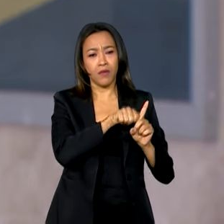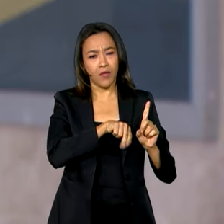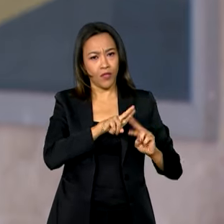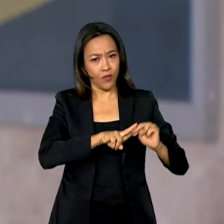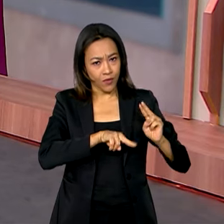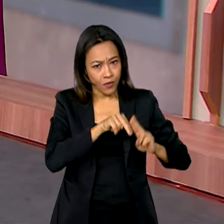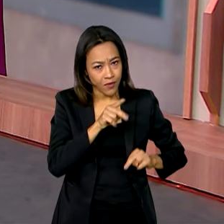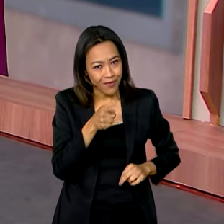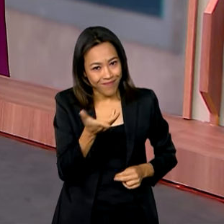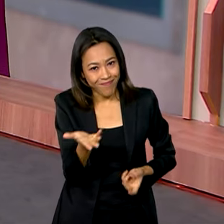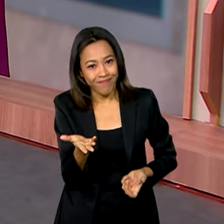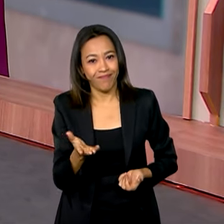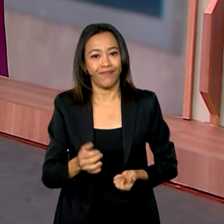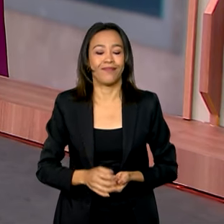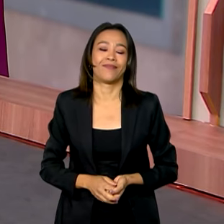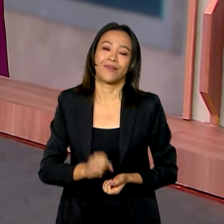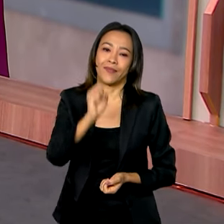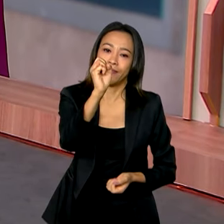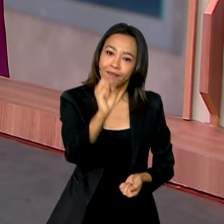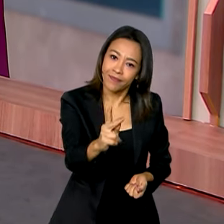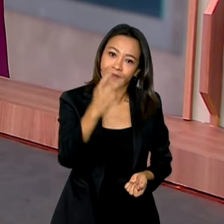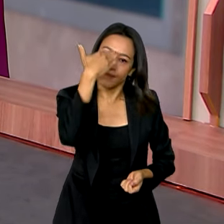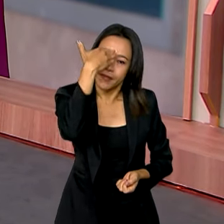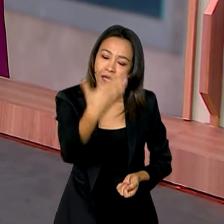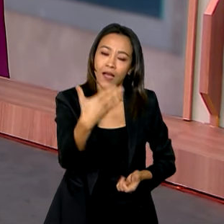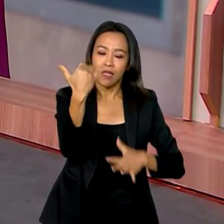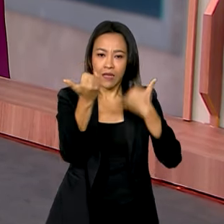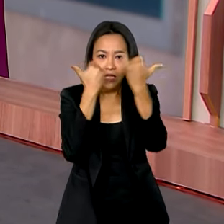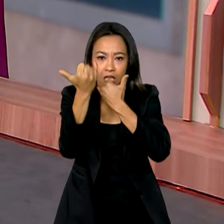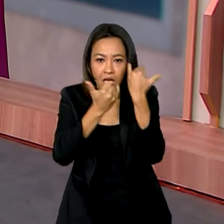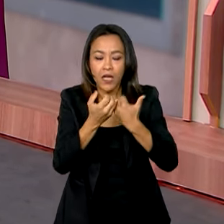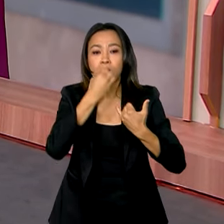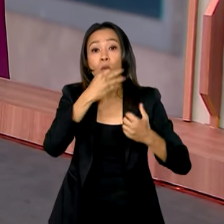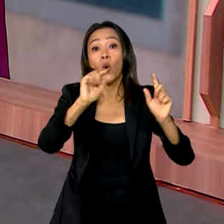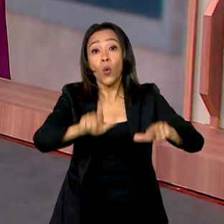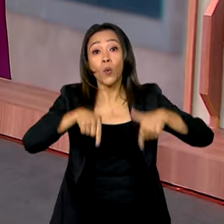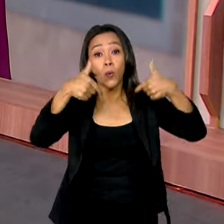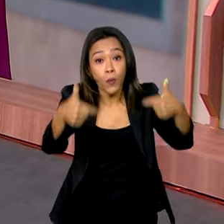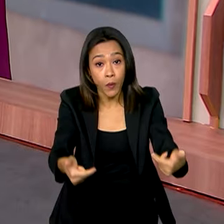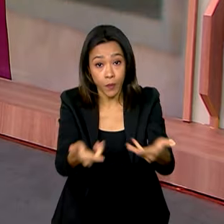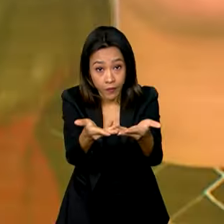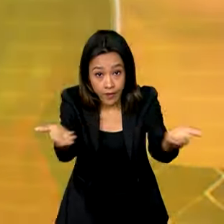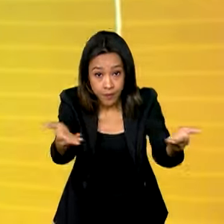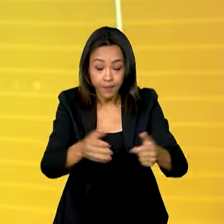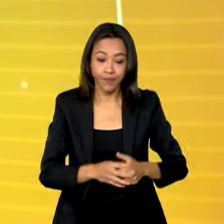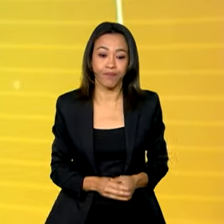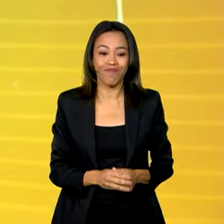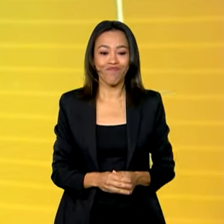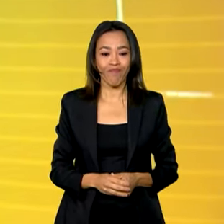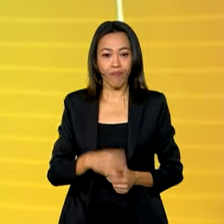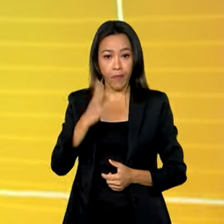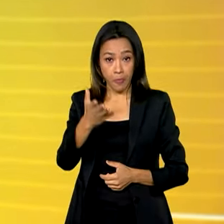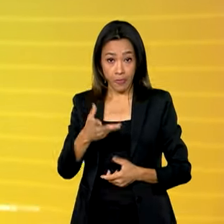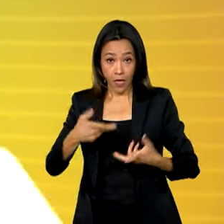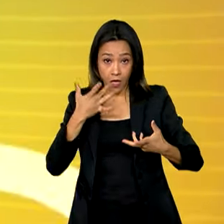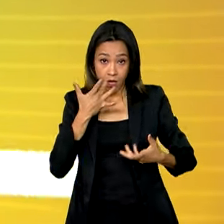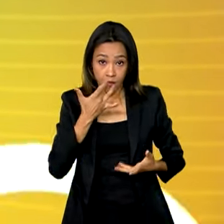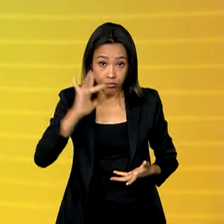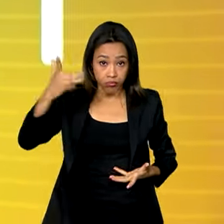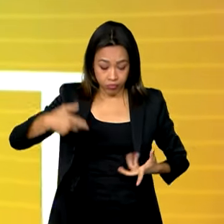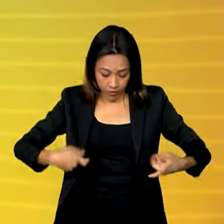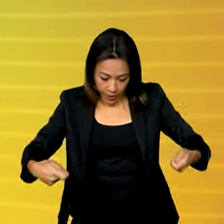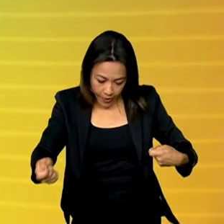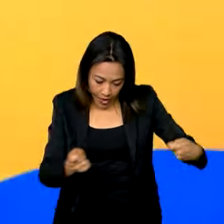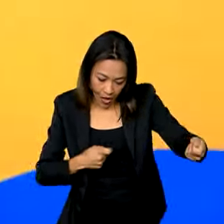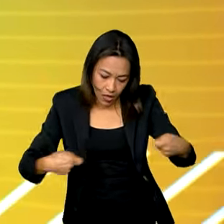com você no estúdio. Ok, Jéssica. Obrigada pelas informações. Bom trabalho para você. E o garimpo ilegal na terra